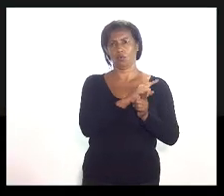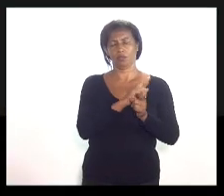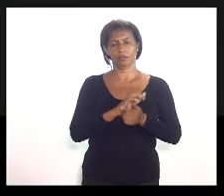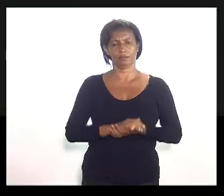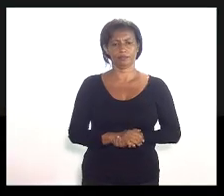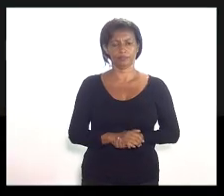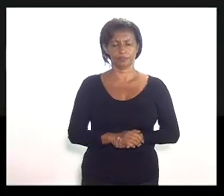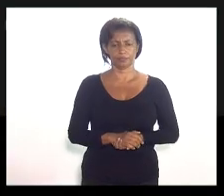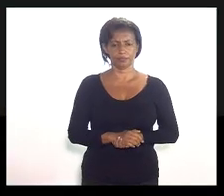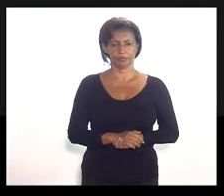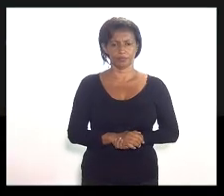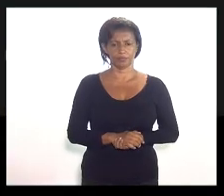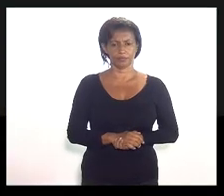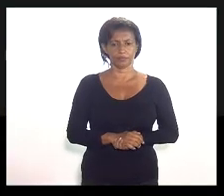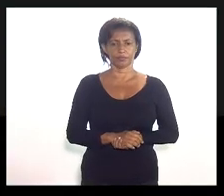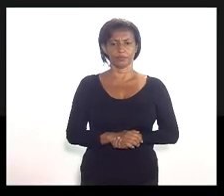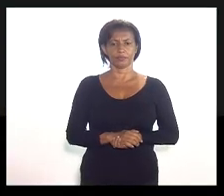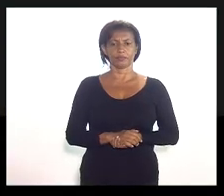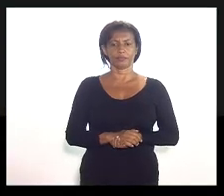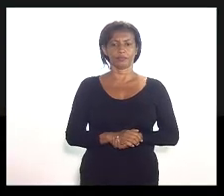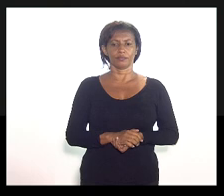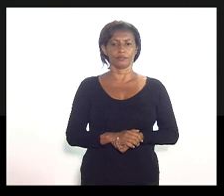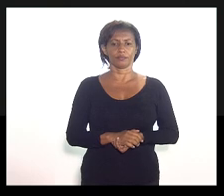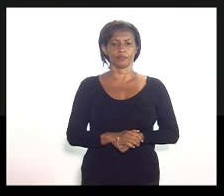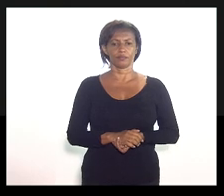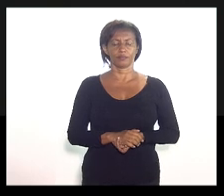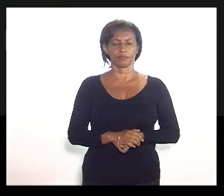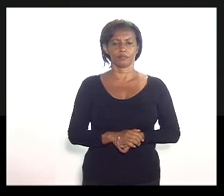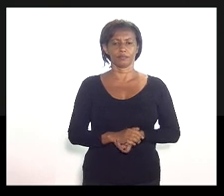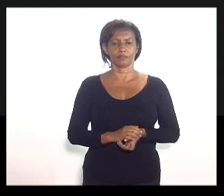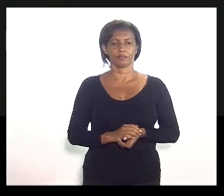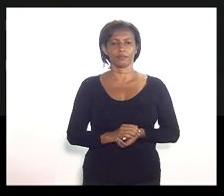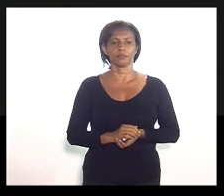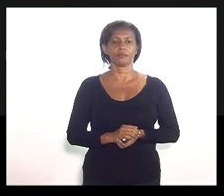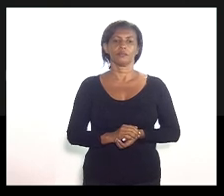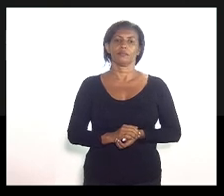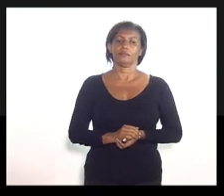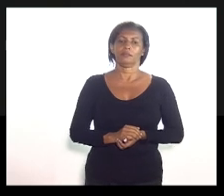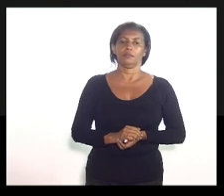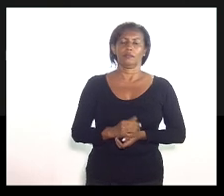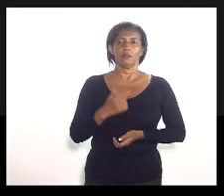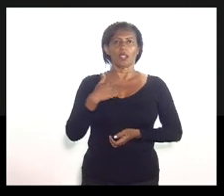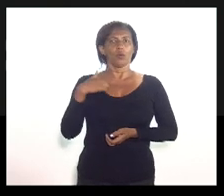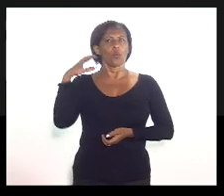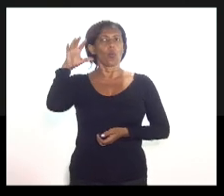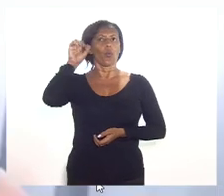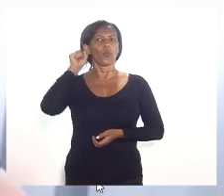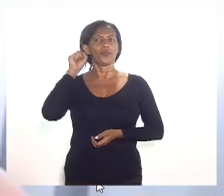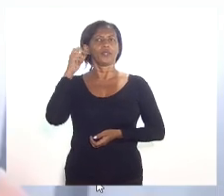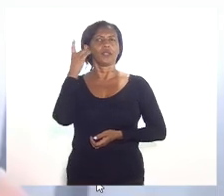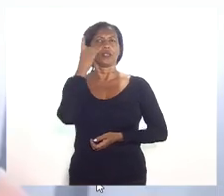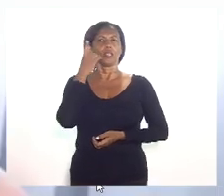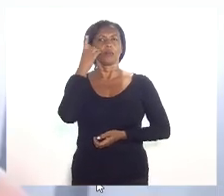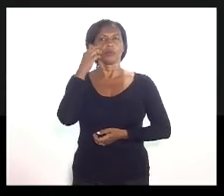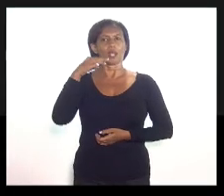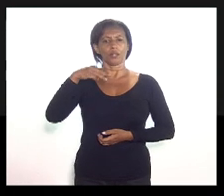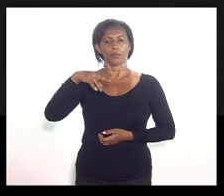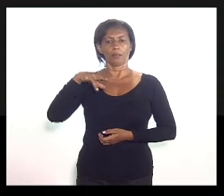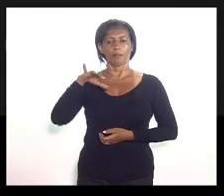aprimoram o projeto. Está aberto, tchau. Eu gostaria de ouvir o deputado Márcio Pacheco, por gentileza.